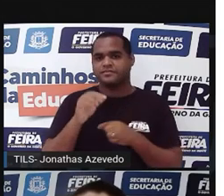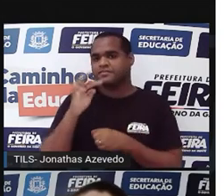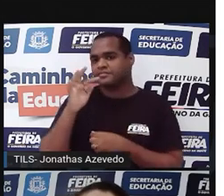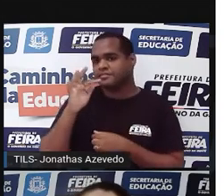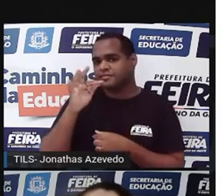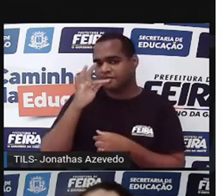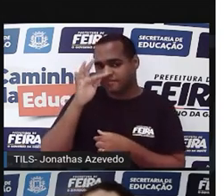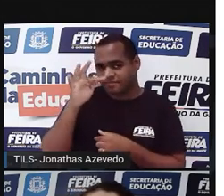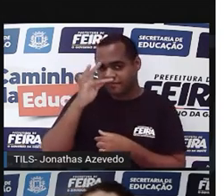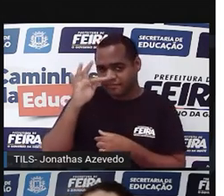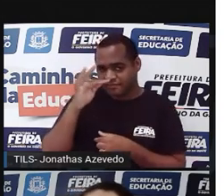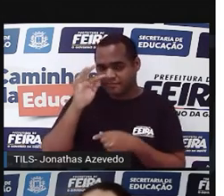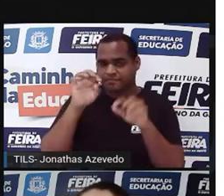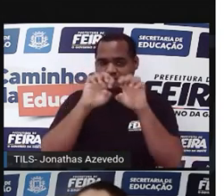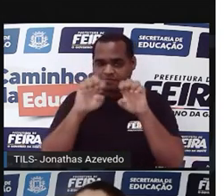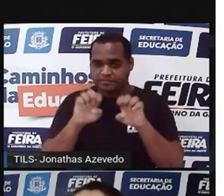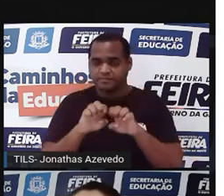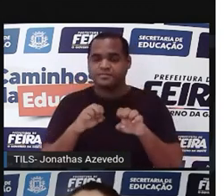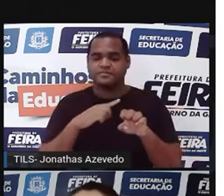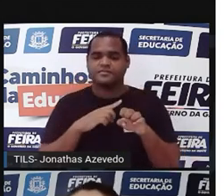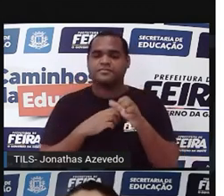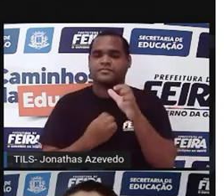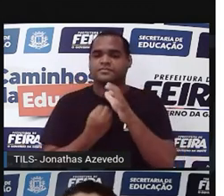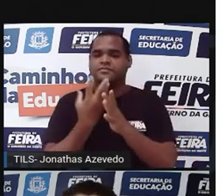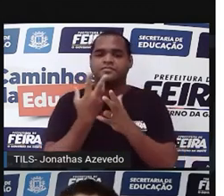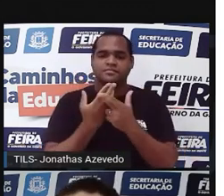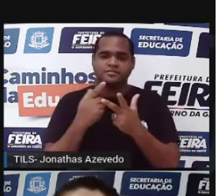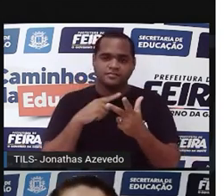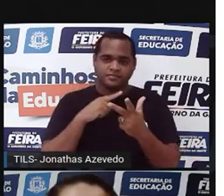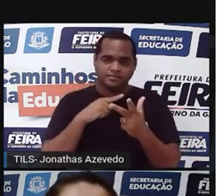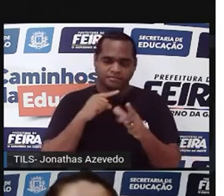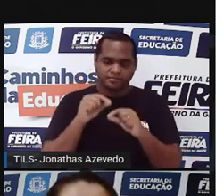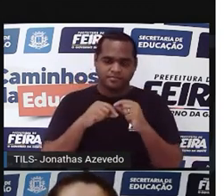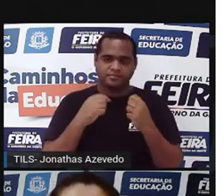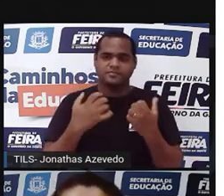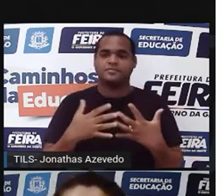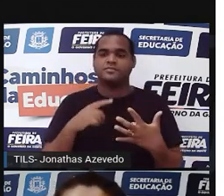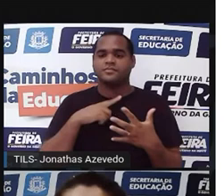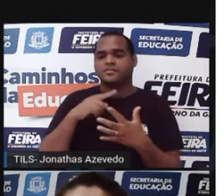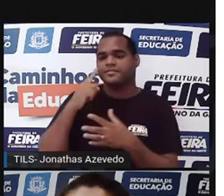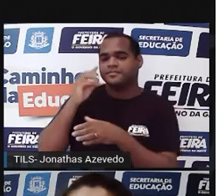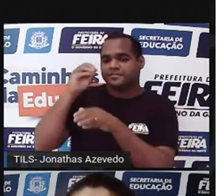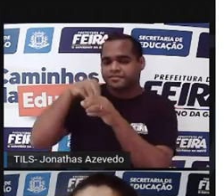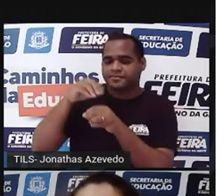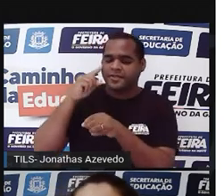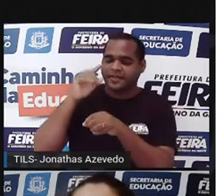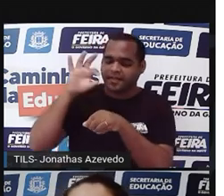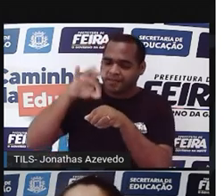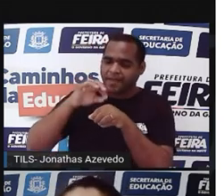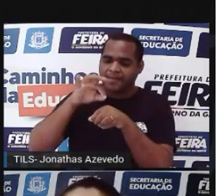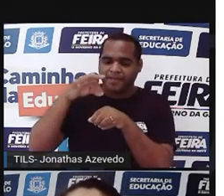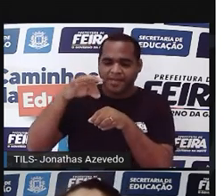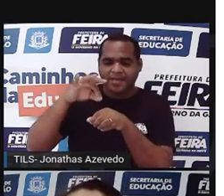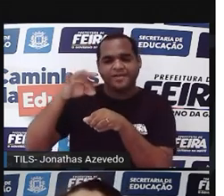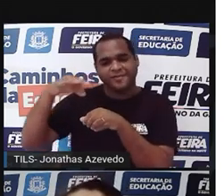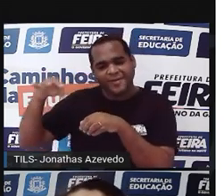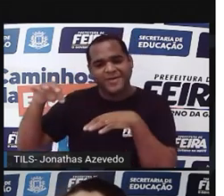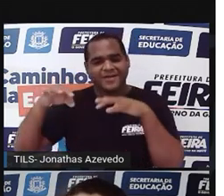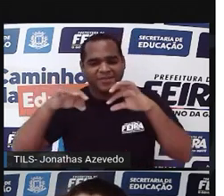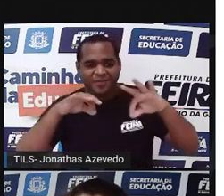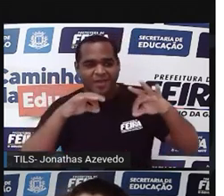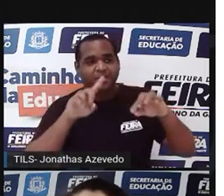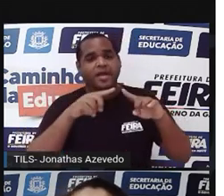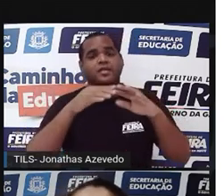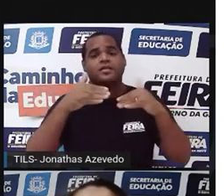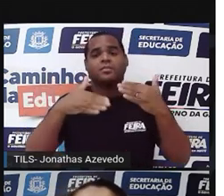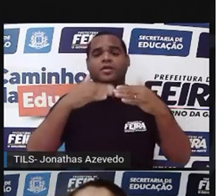ela é a estrutura reprodutiva. Quando ela é fecundada, ela forma o fruto. Ela produz o néctar pra atrair o agente polinizador. Mas depois que